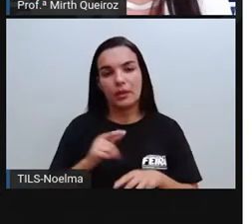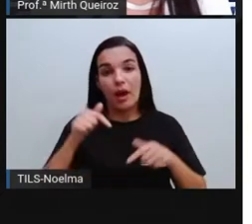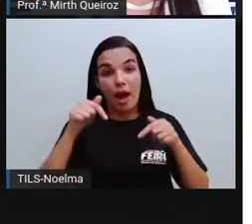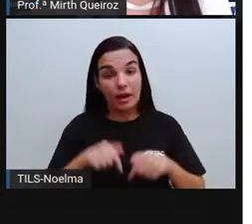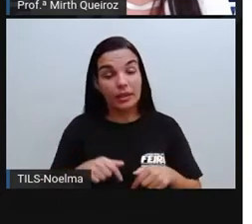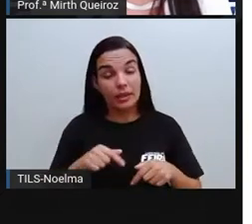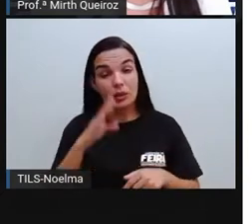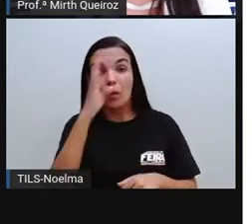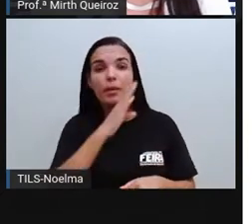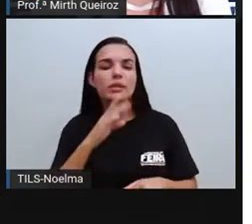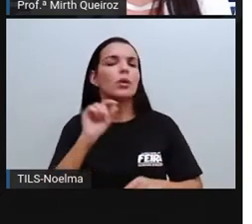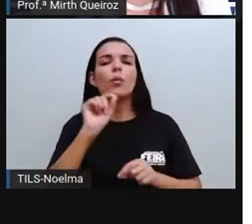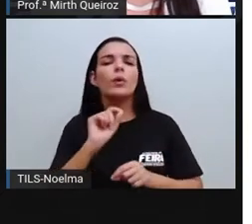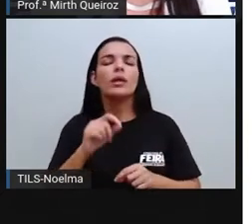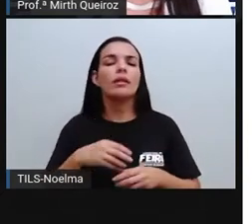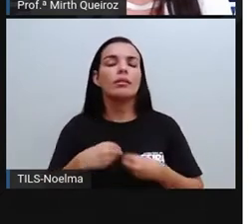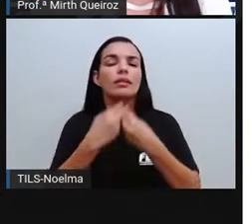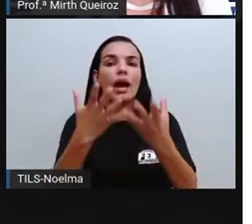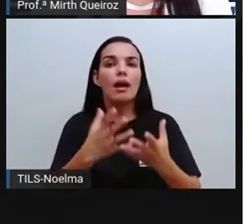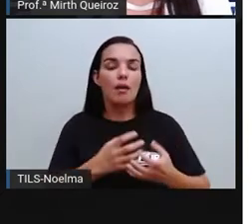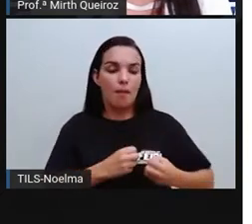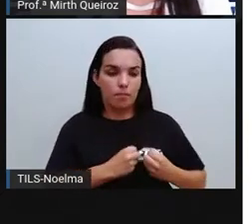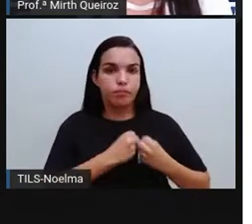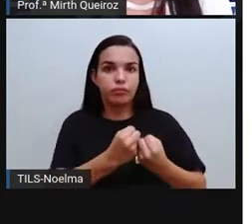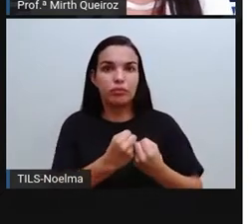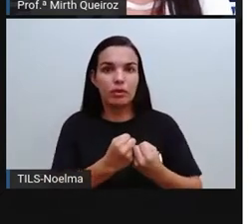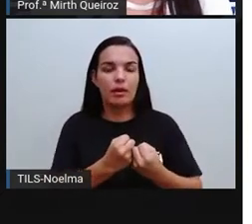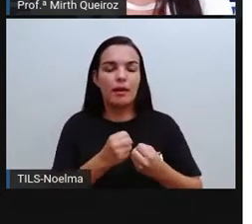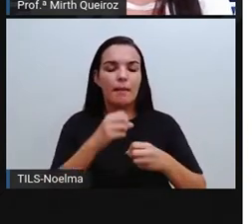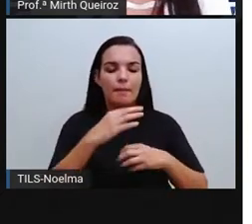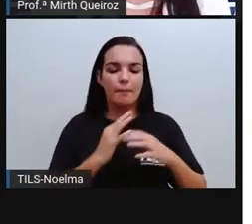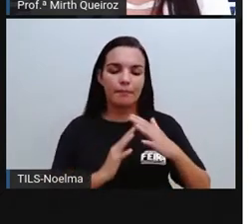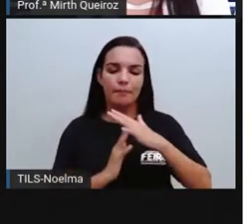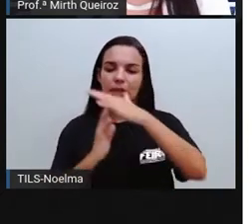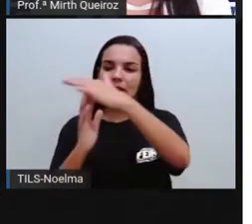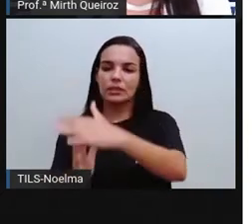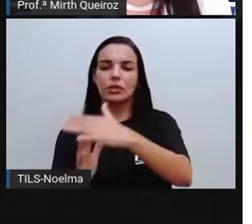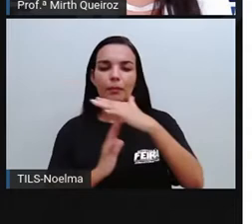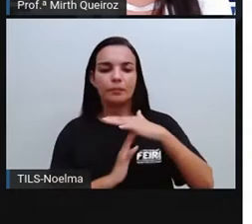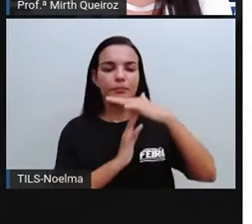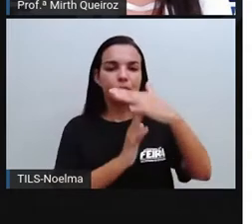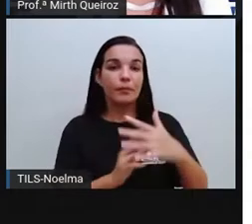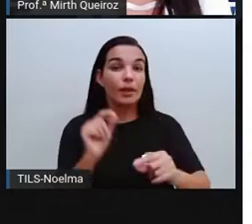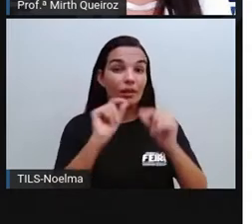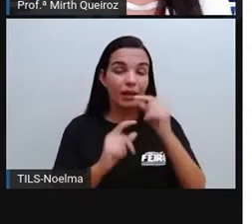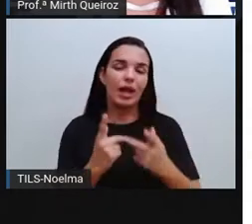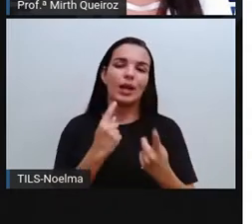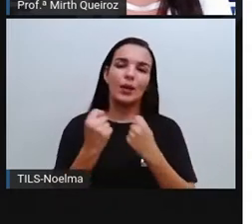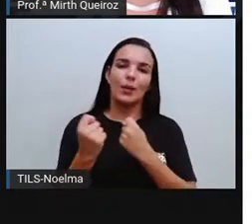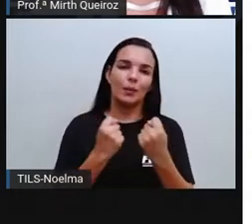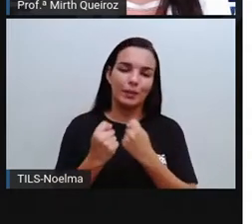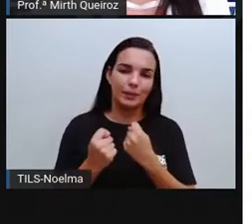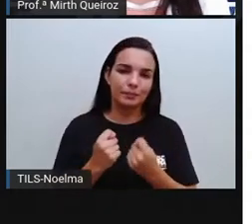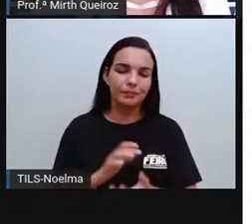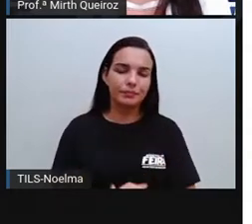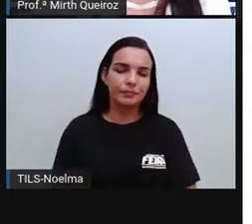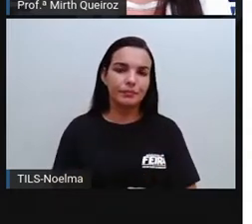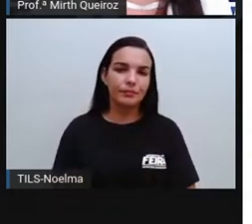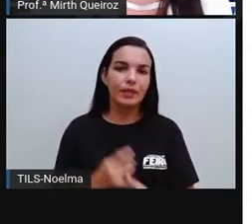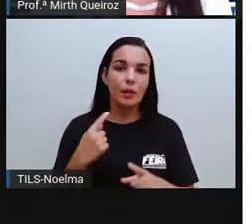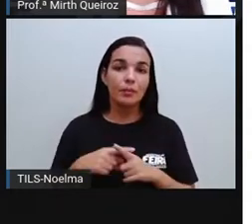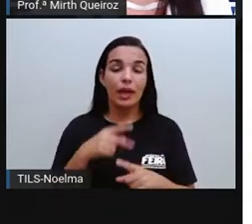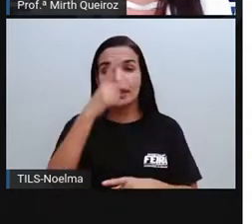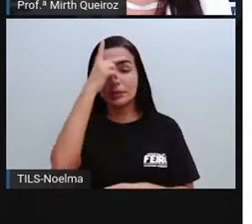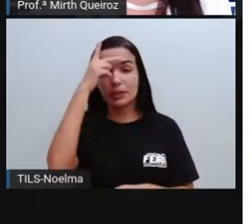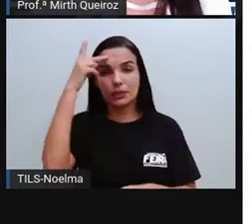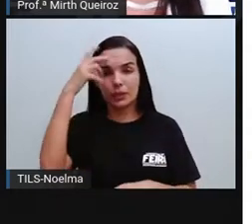impulsiona as imigrações internas é a economia, né? As pessoas saem do